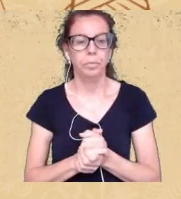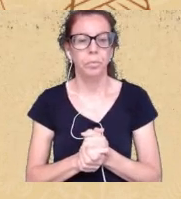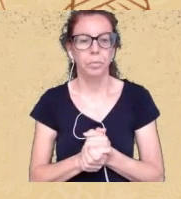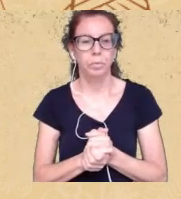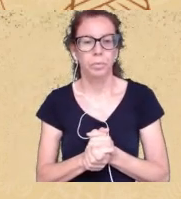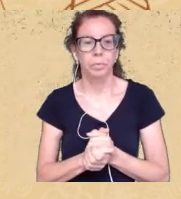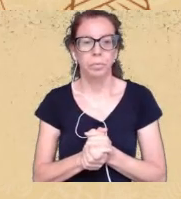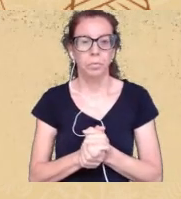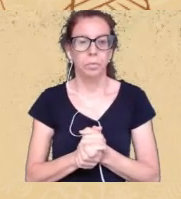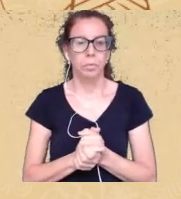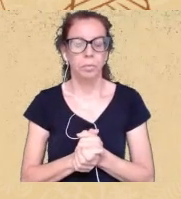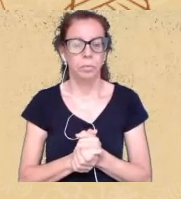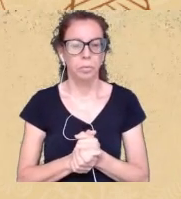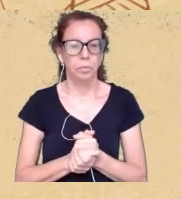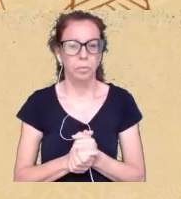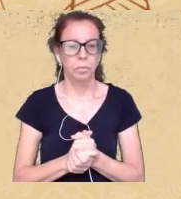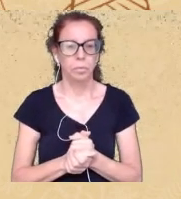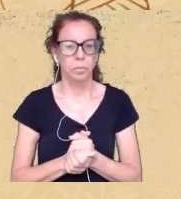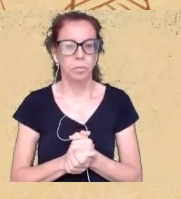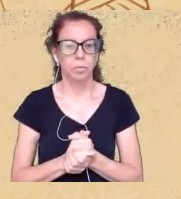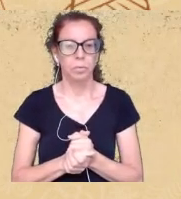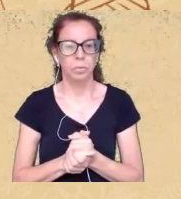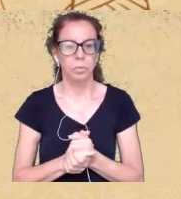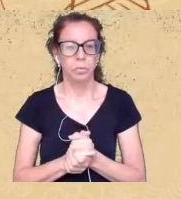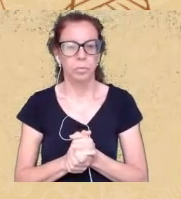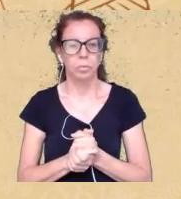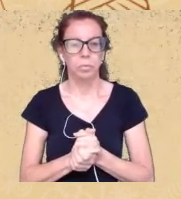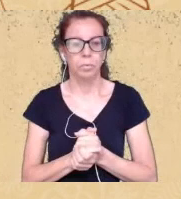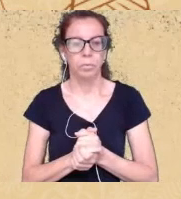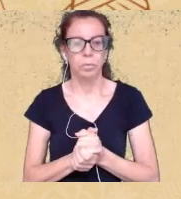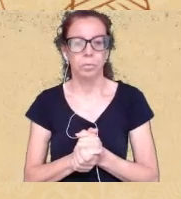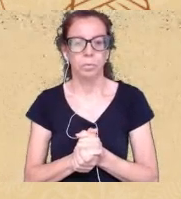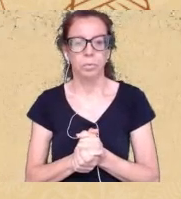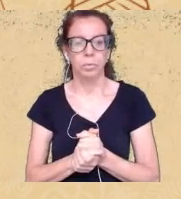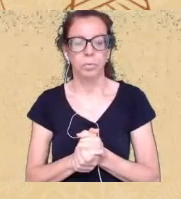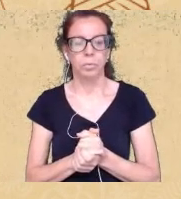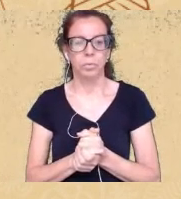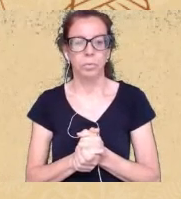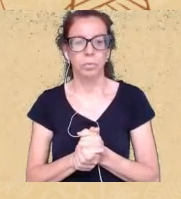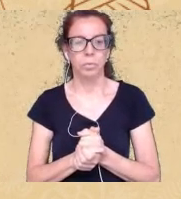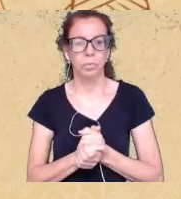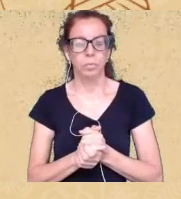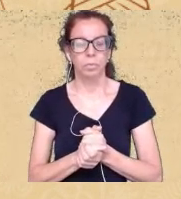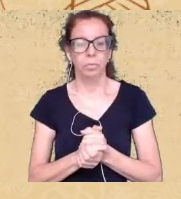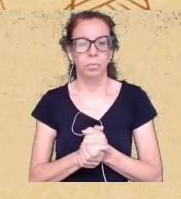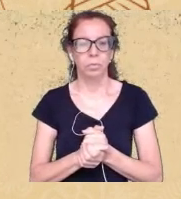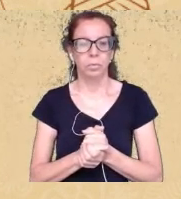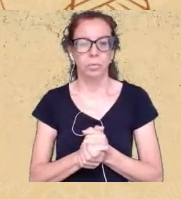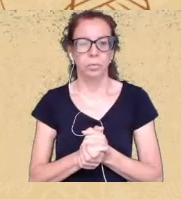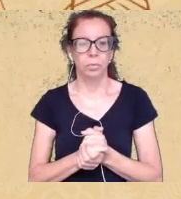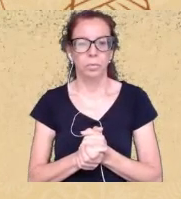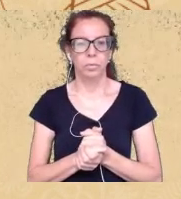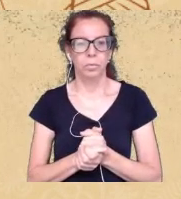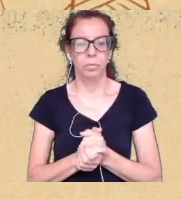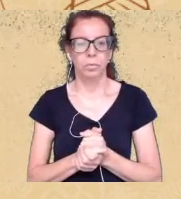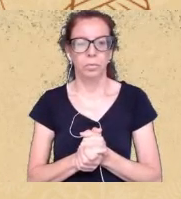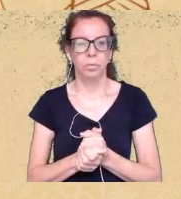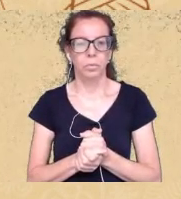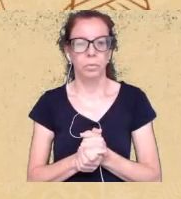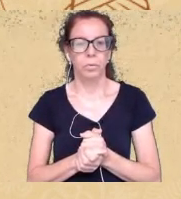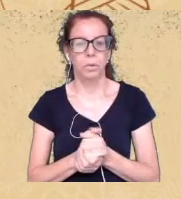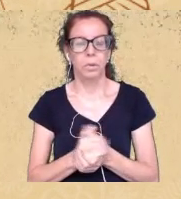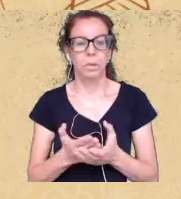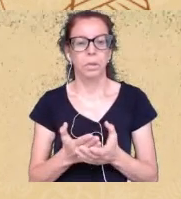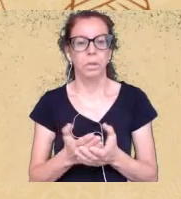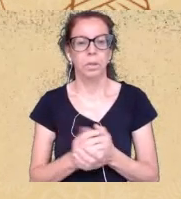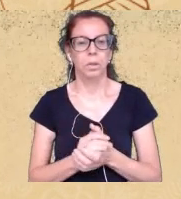ter essas noções e até fazendo muito um coro o que a professora Denise trouxe de